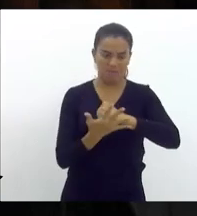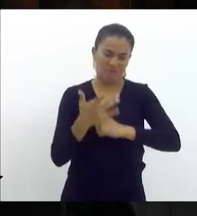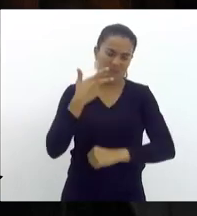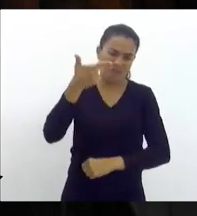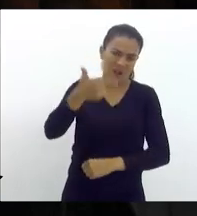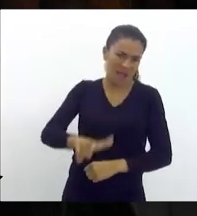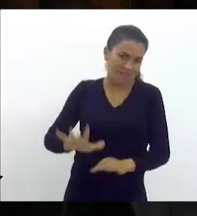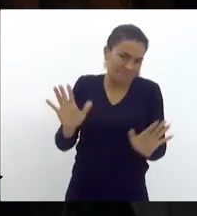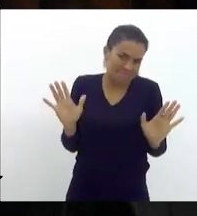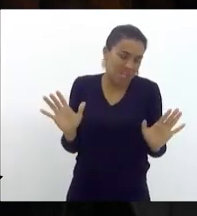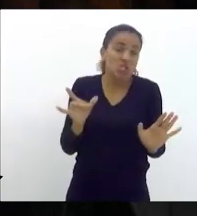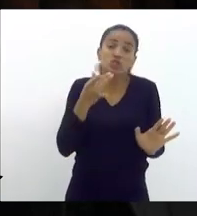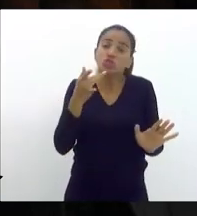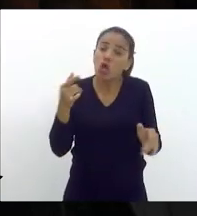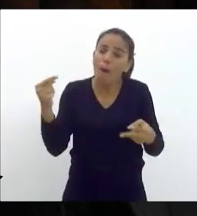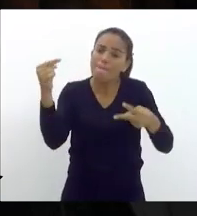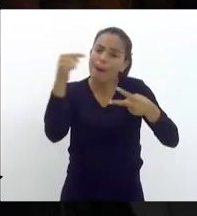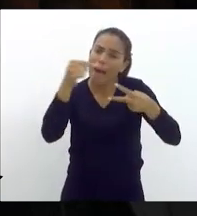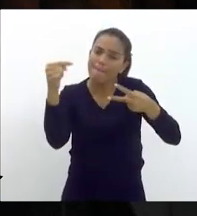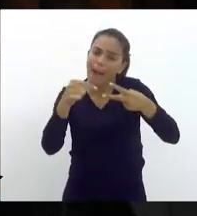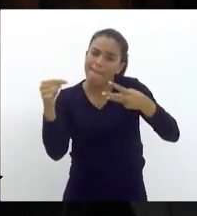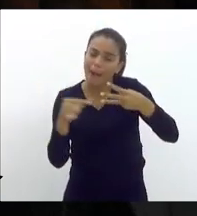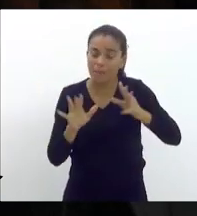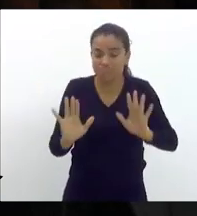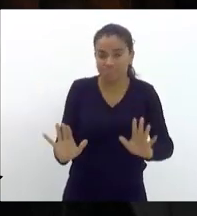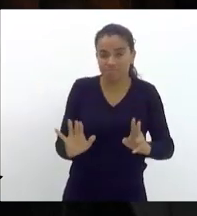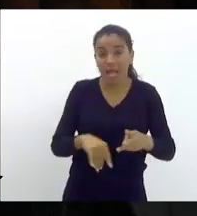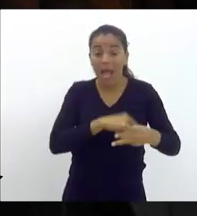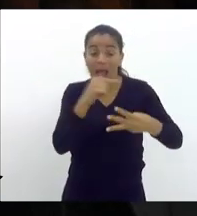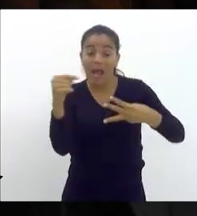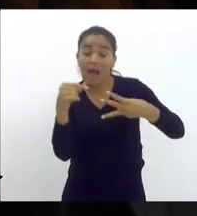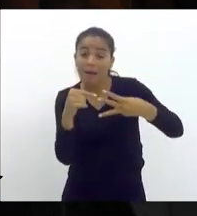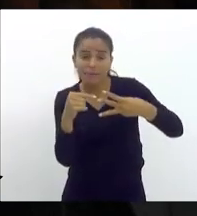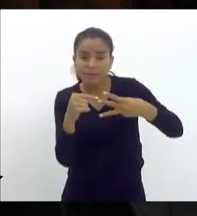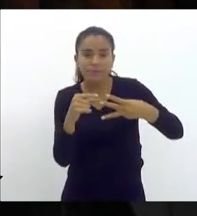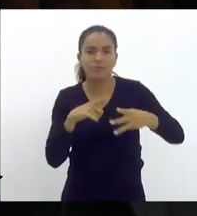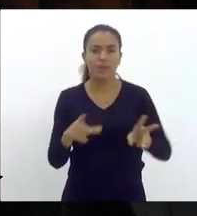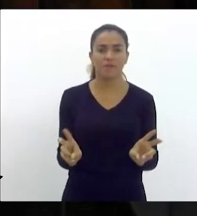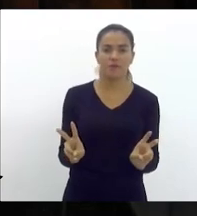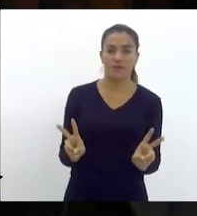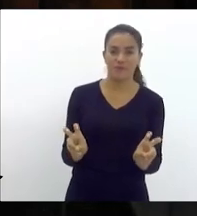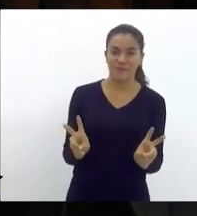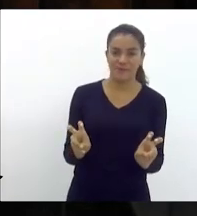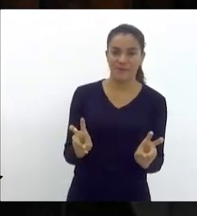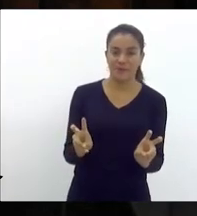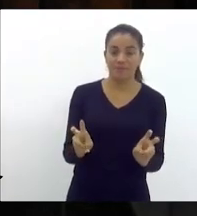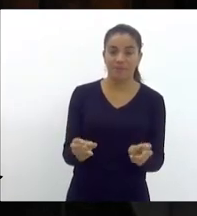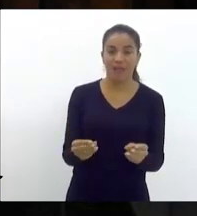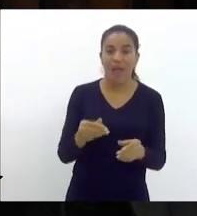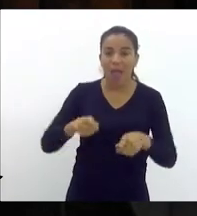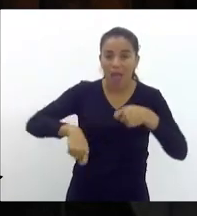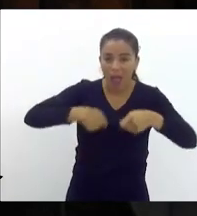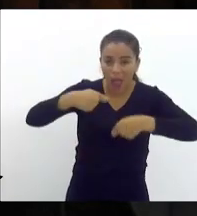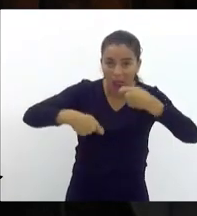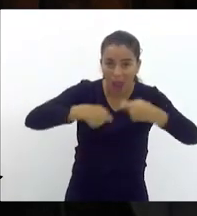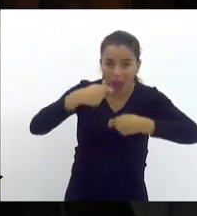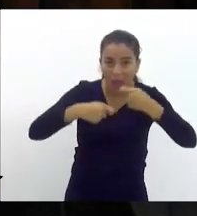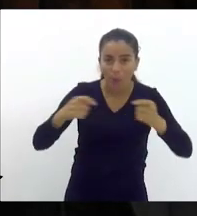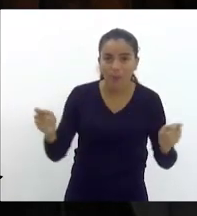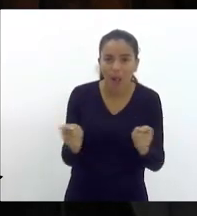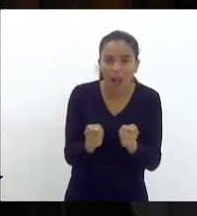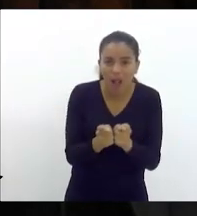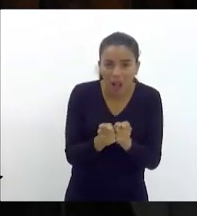repetir a matéria, só pontuando. A segunda, teve o título A Merenda Encolheu,